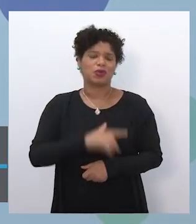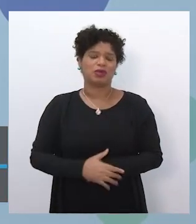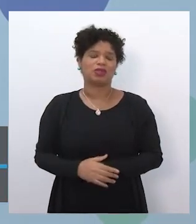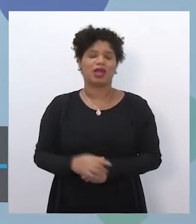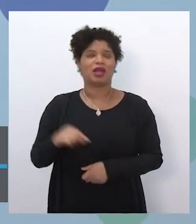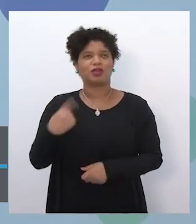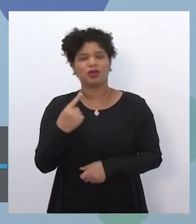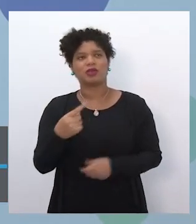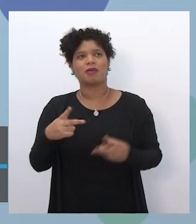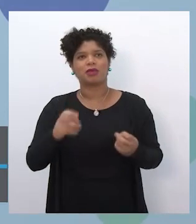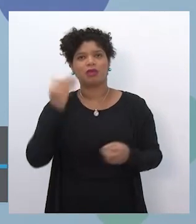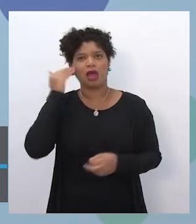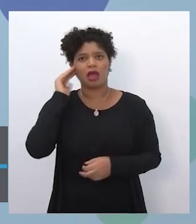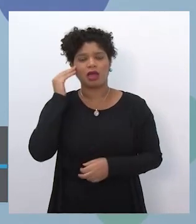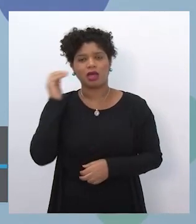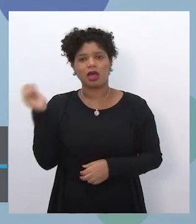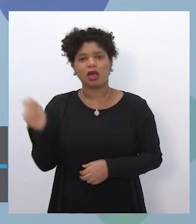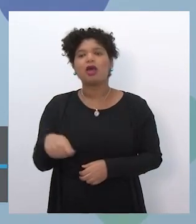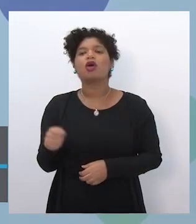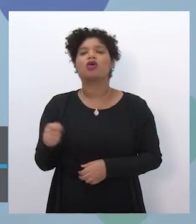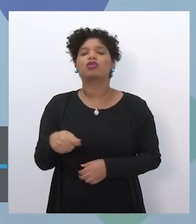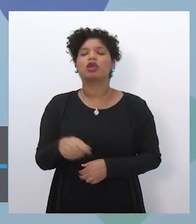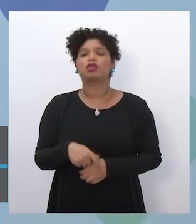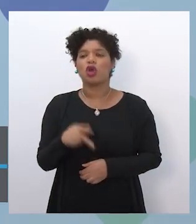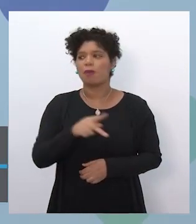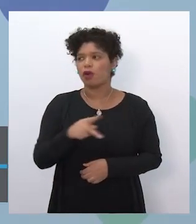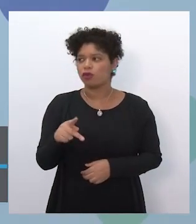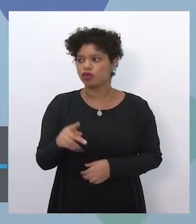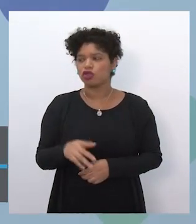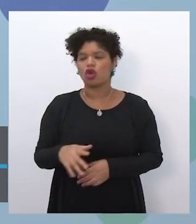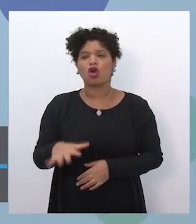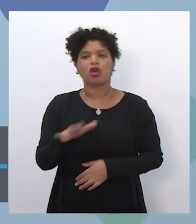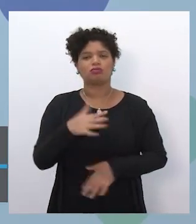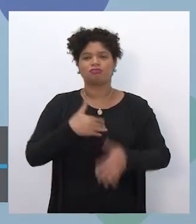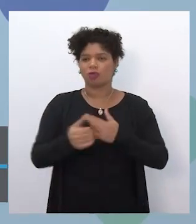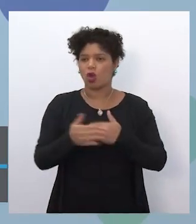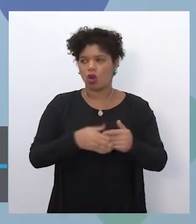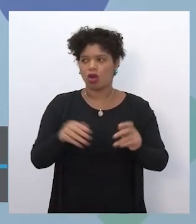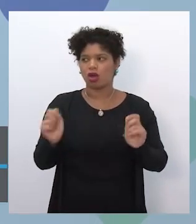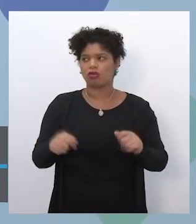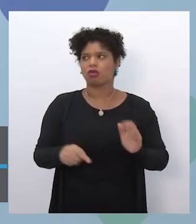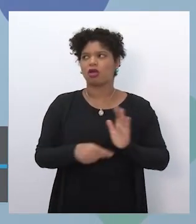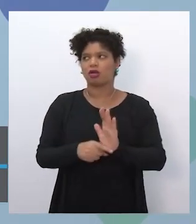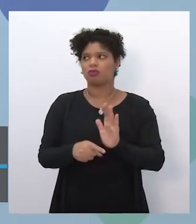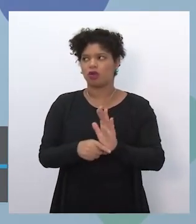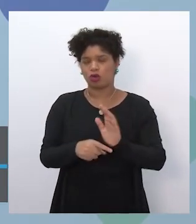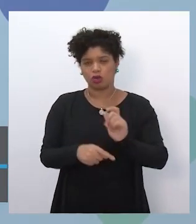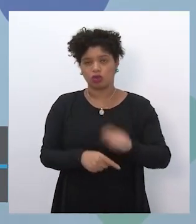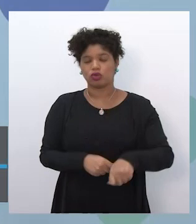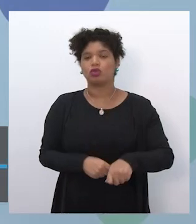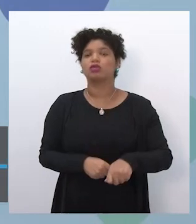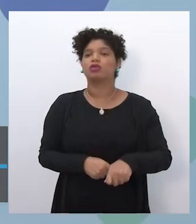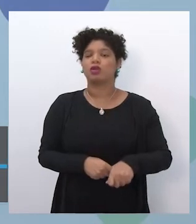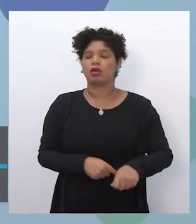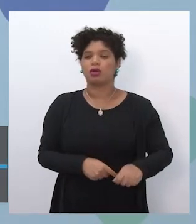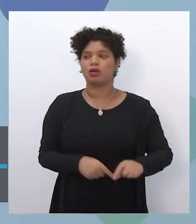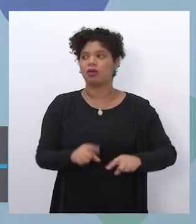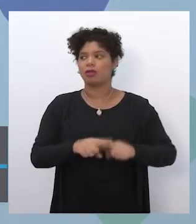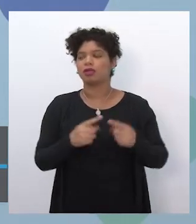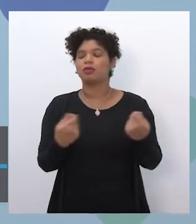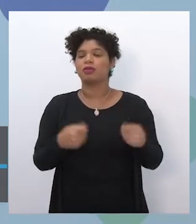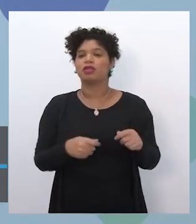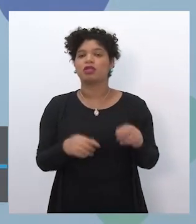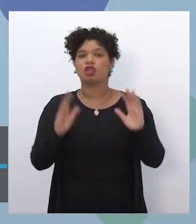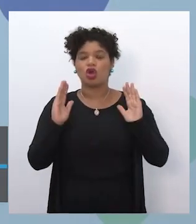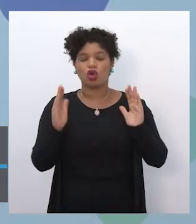entendemos que isso pode ser feito por professores de qualquer componente curricular, contando que eles estejam expostos a